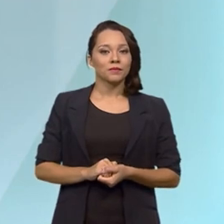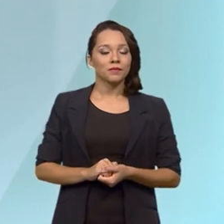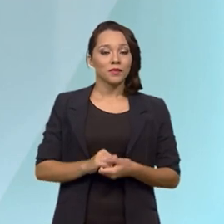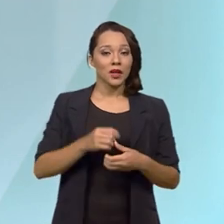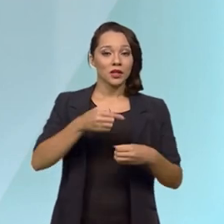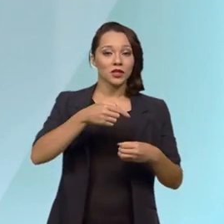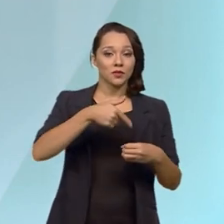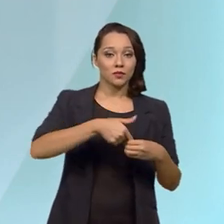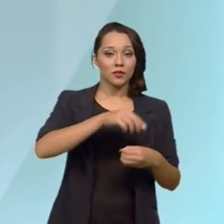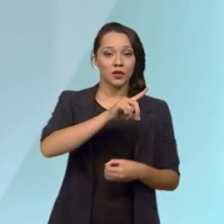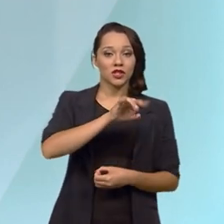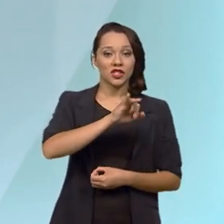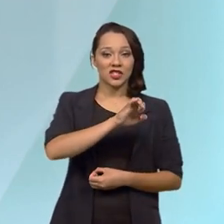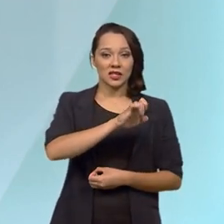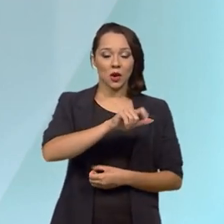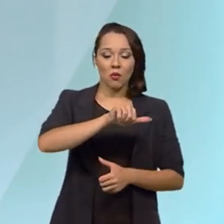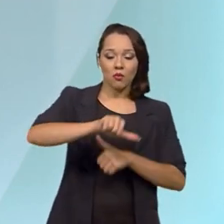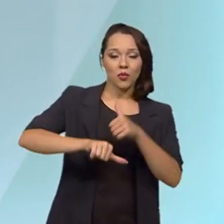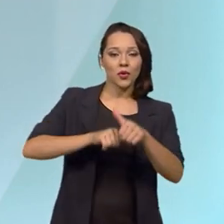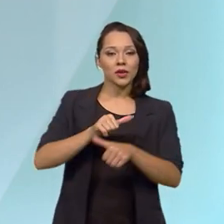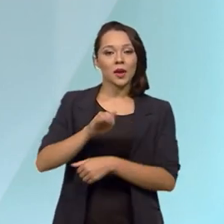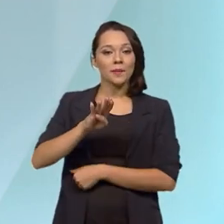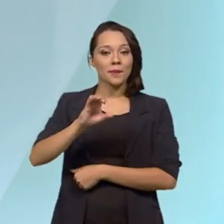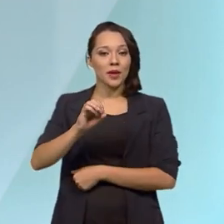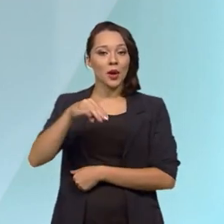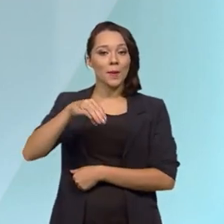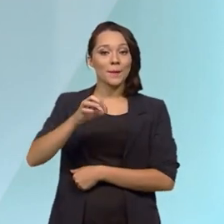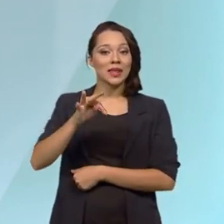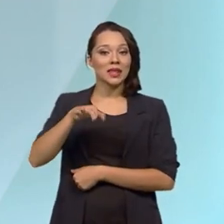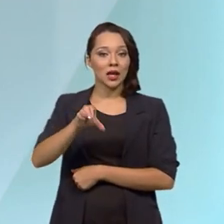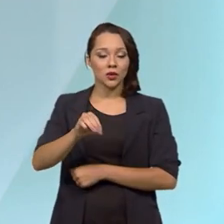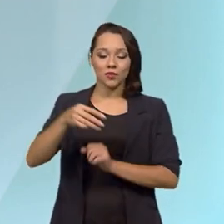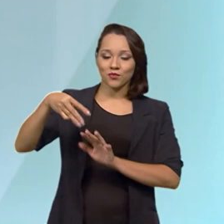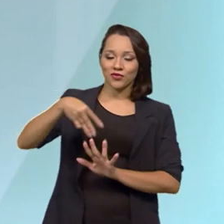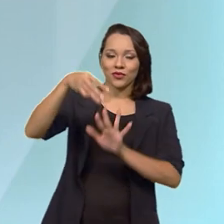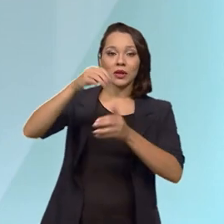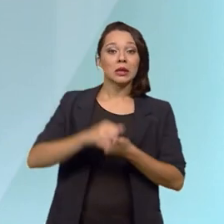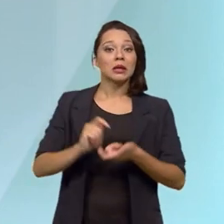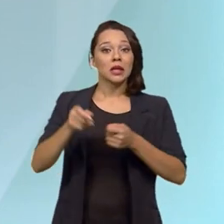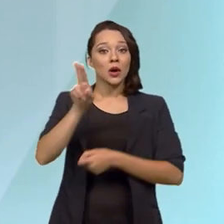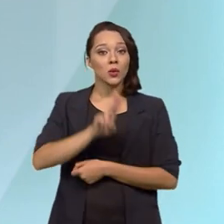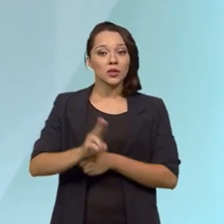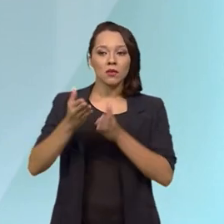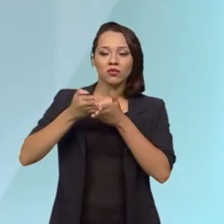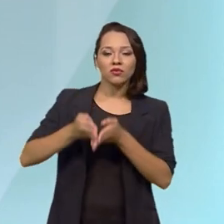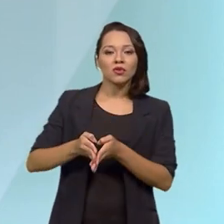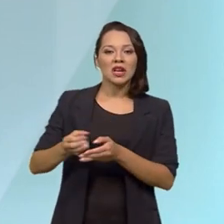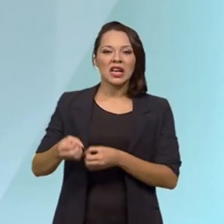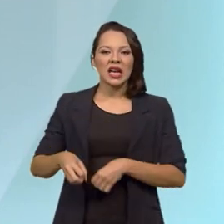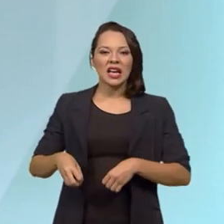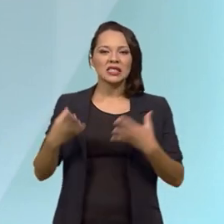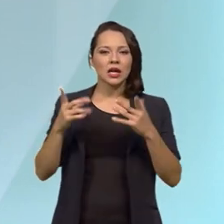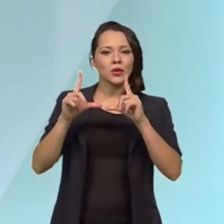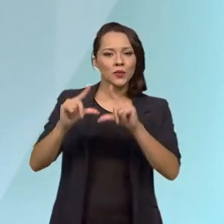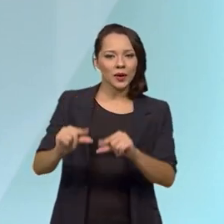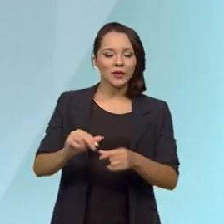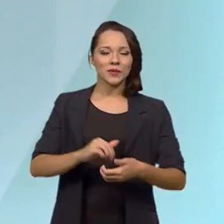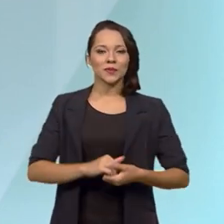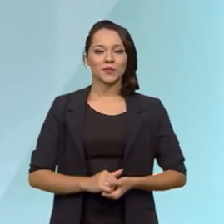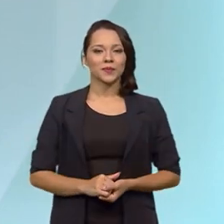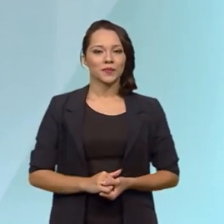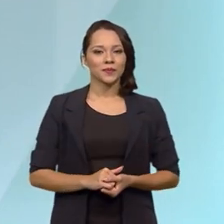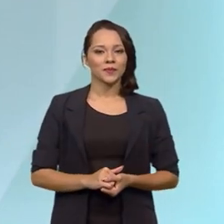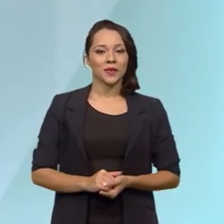diesel para biometano. E assim você vai poder transportar utilizando menos combustíveis fósseis e reduzindo emissões.